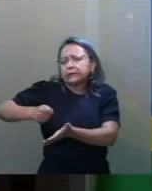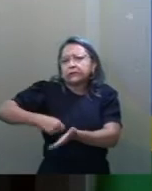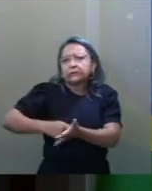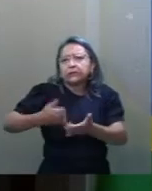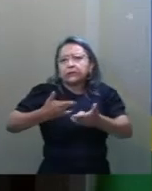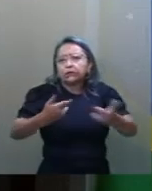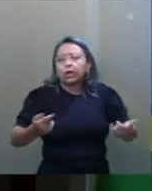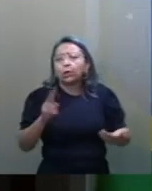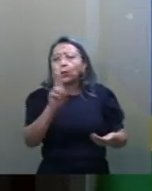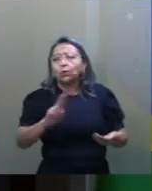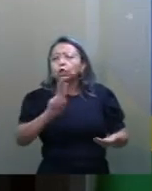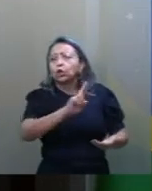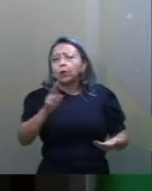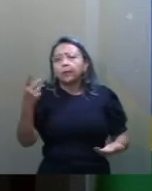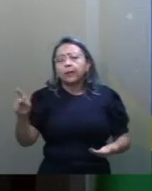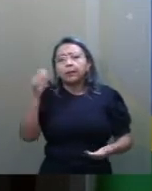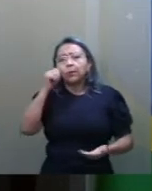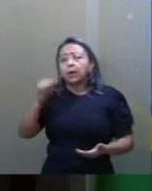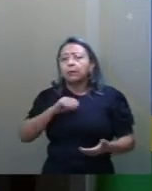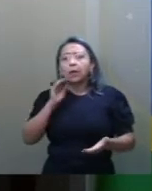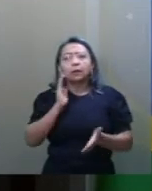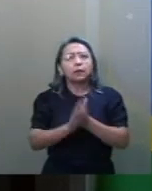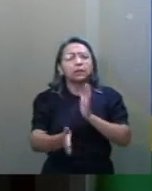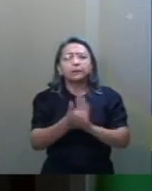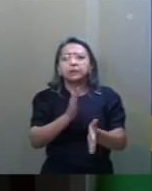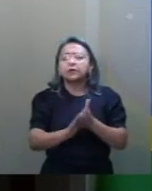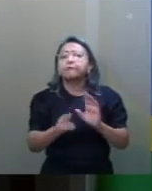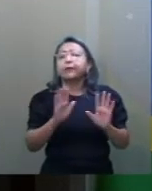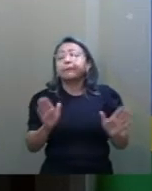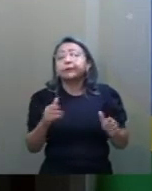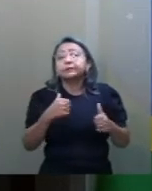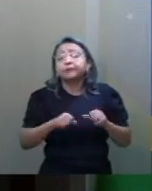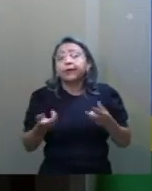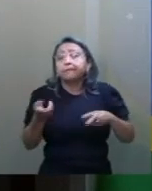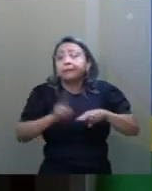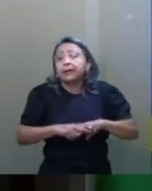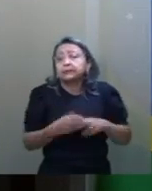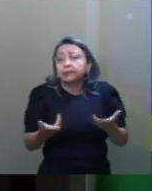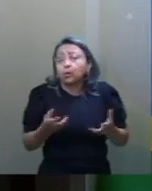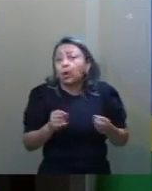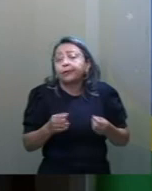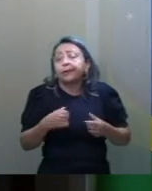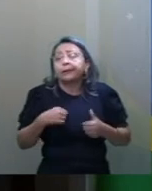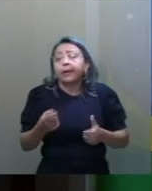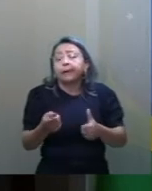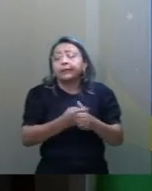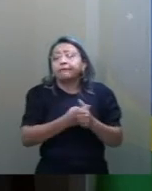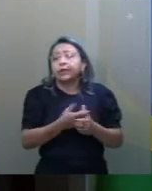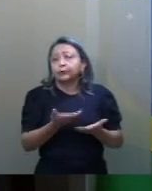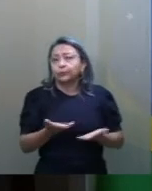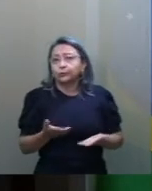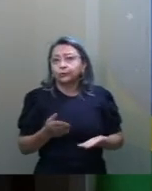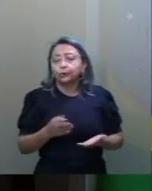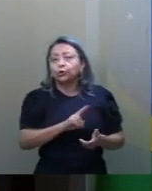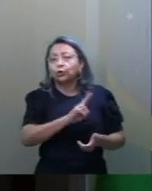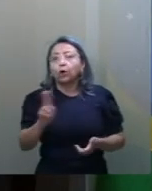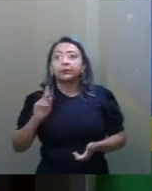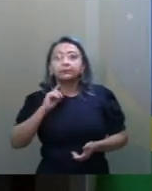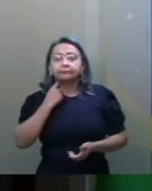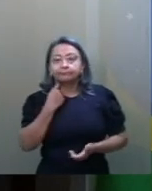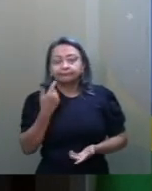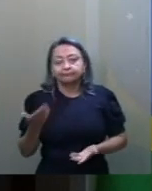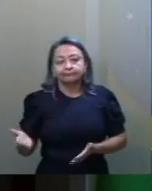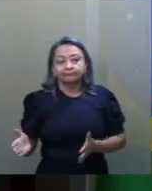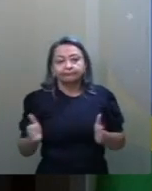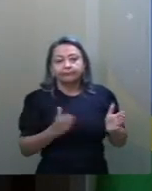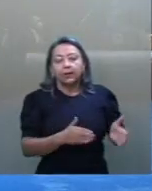dela, que ela não tem nada mais a ver com aquilo, mas ela fica, por resto da vida, empenhada. Muito obrigado, presidente. Obrigado,